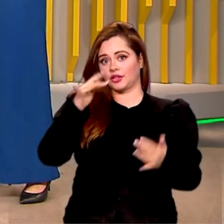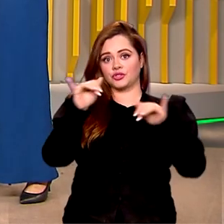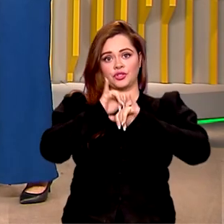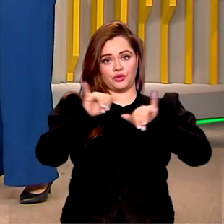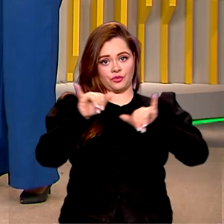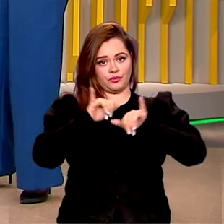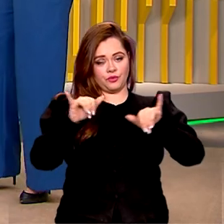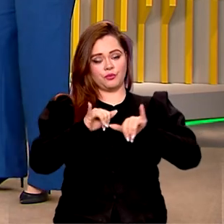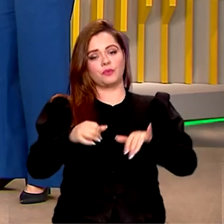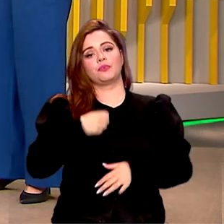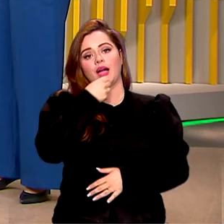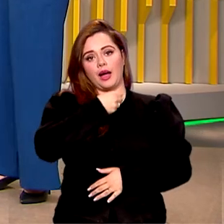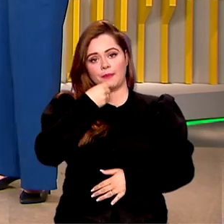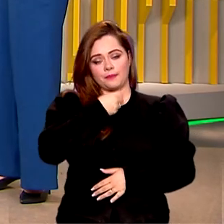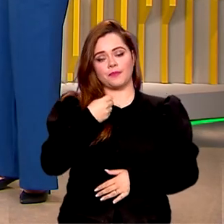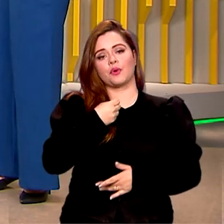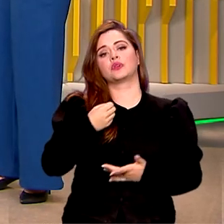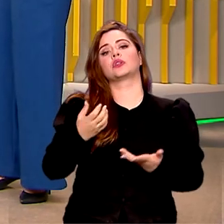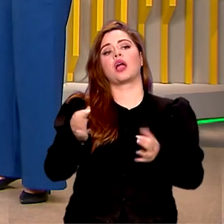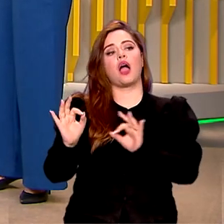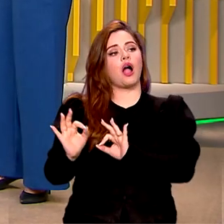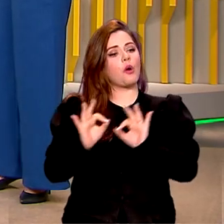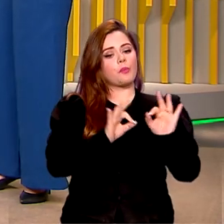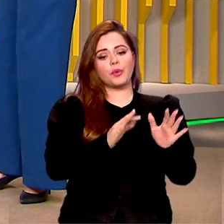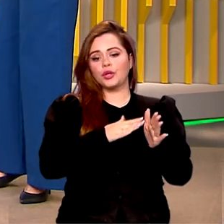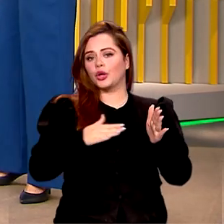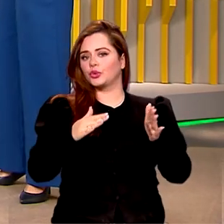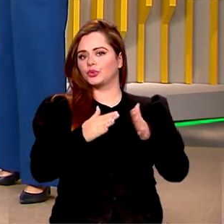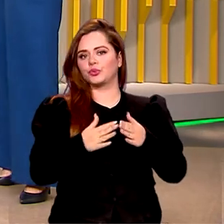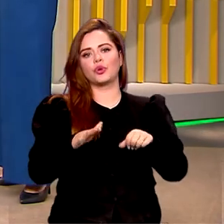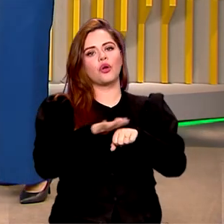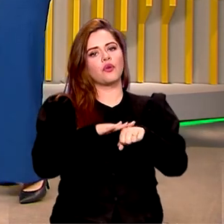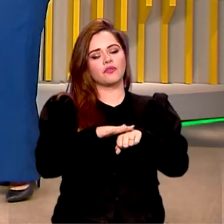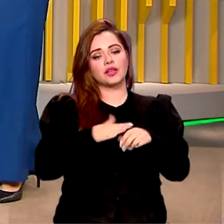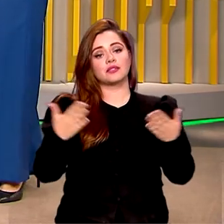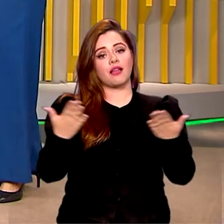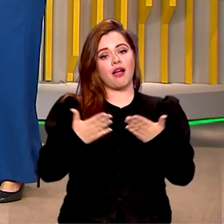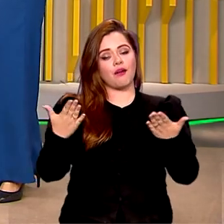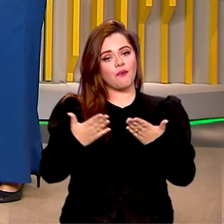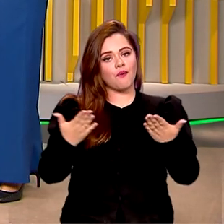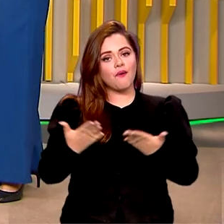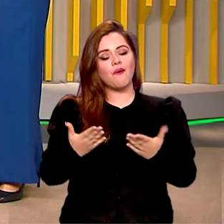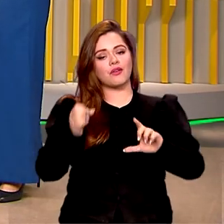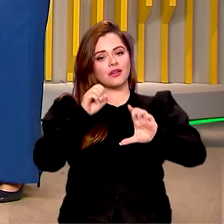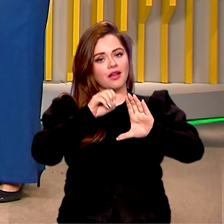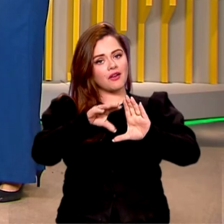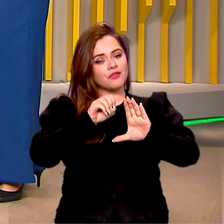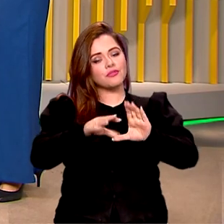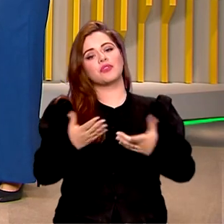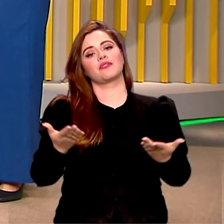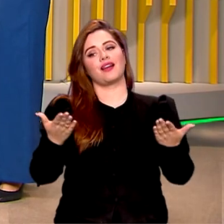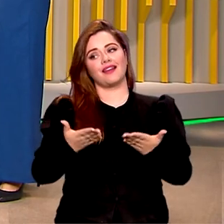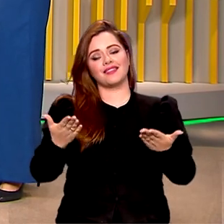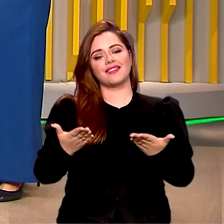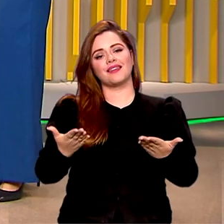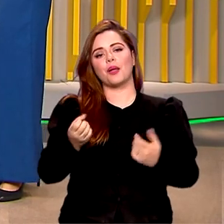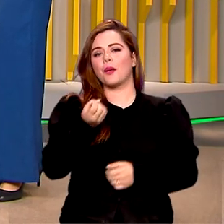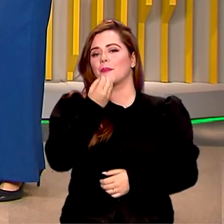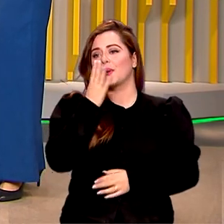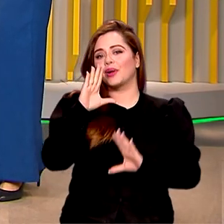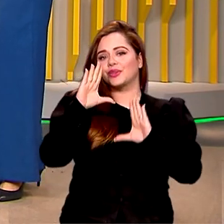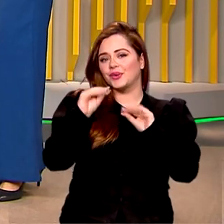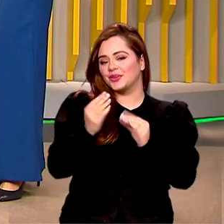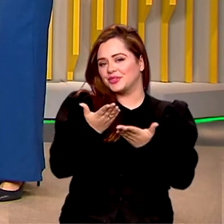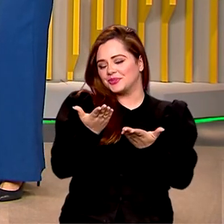A repórter Vanessa Casalino acompanhou tudo por lá e conversa agora ao vivo com a gente, estreando aqui no Brasil em dia. Boa noite, Vanessa.